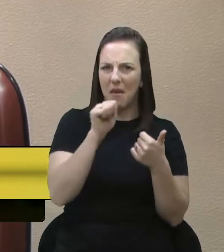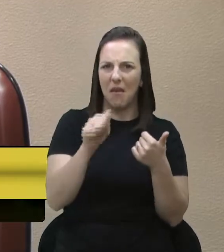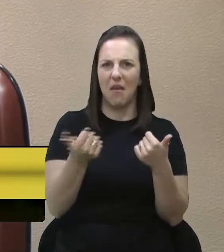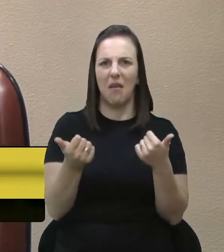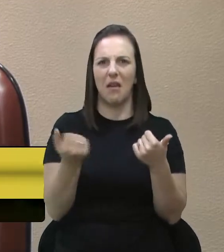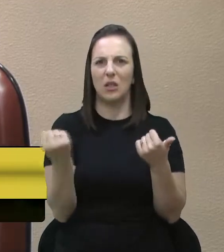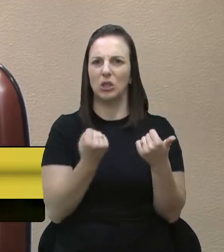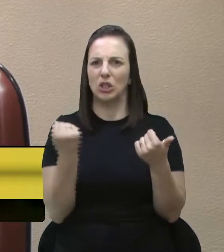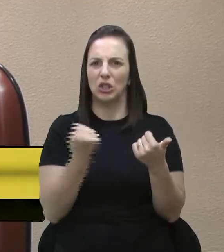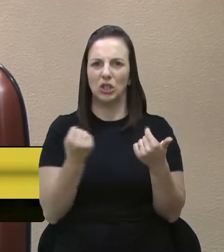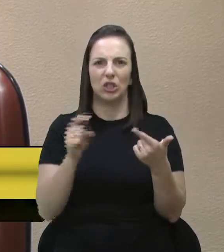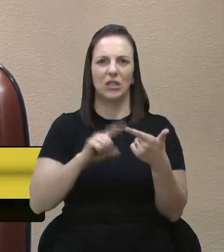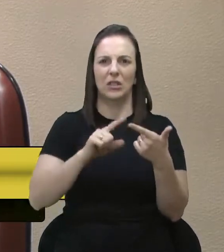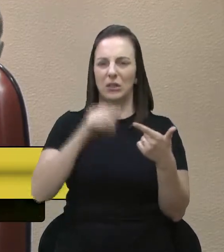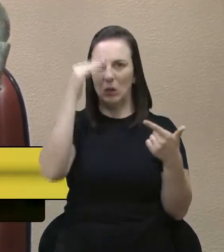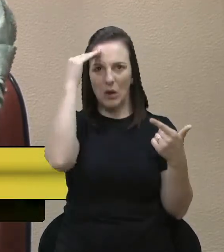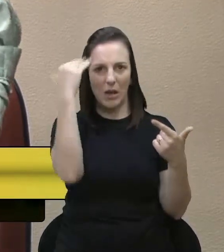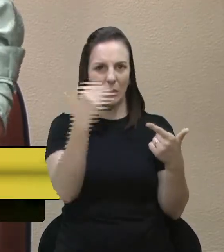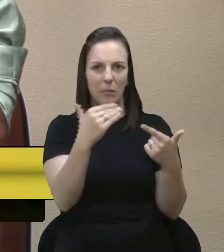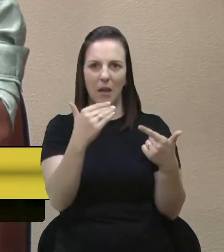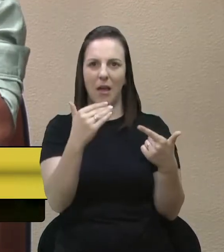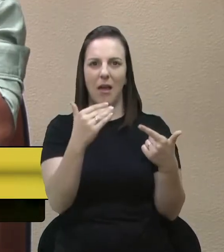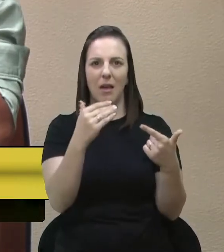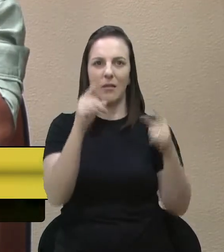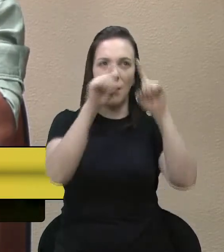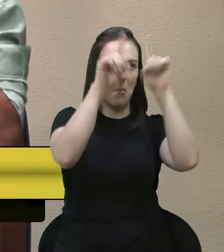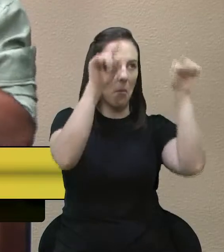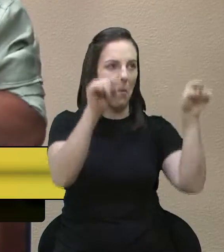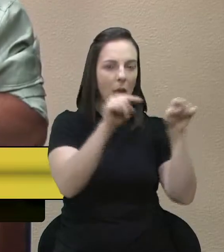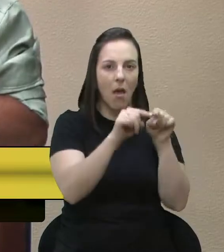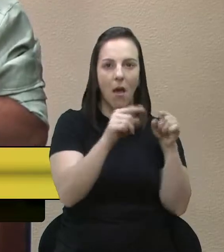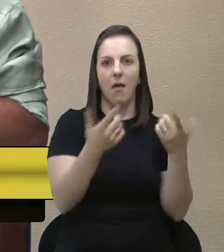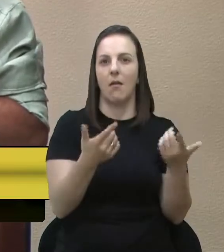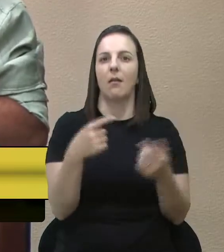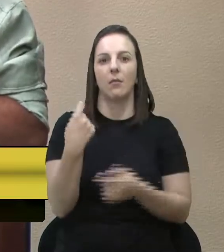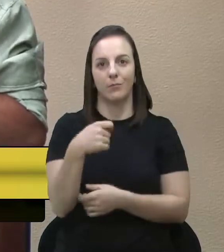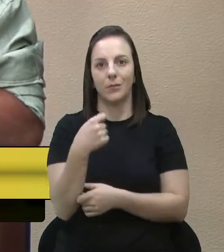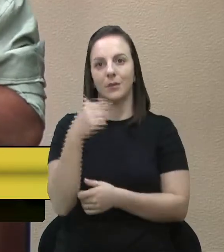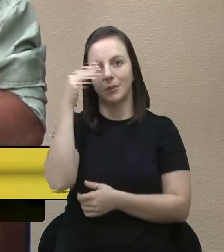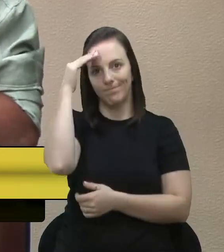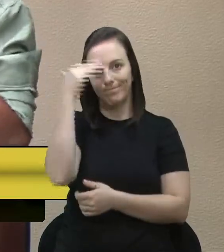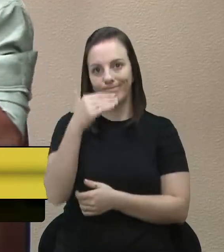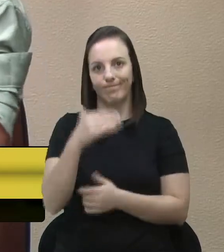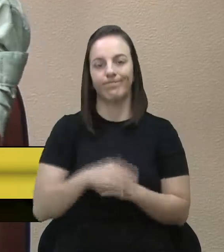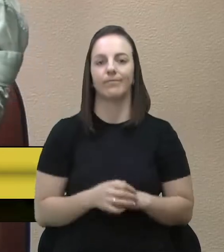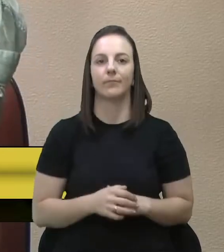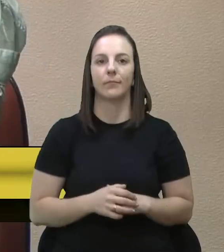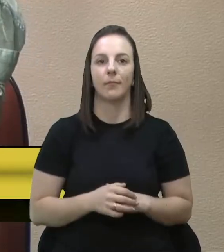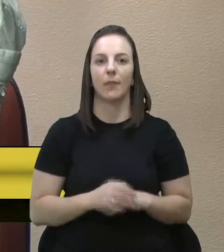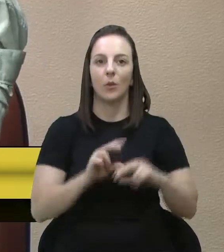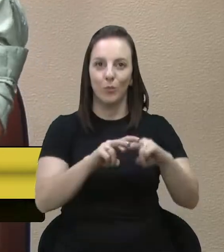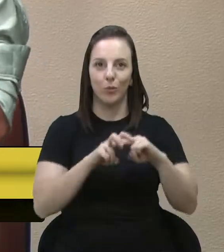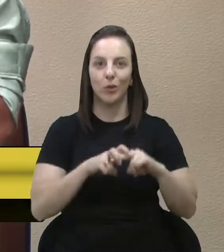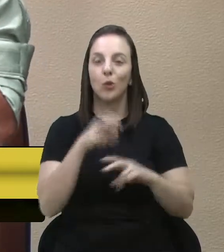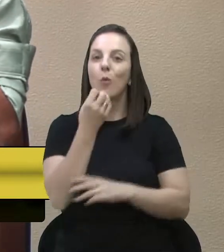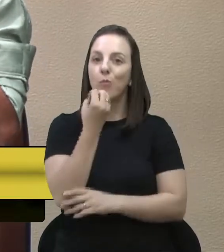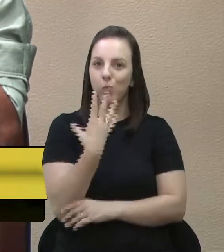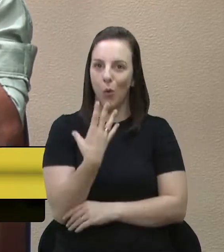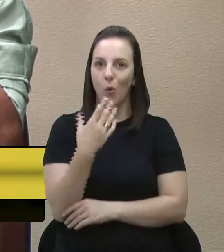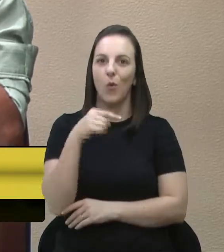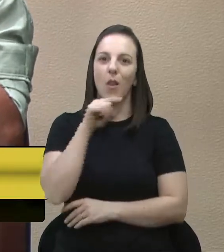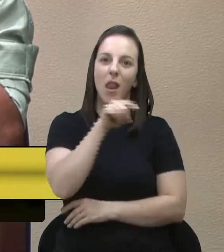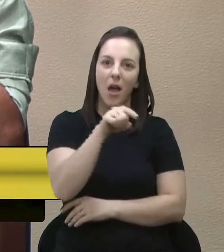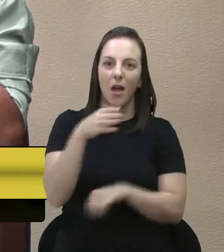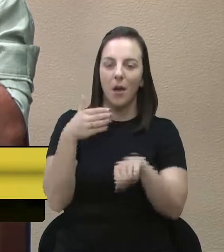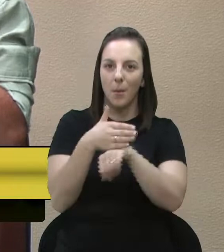sinalização. Então, foi muito bom ter ido lá representar o nosso presidente